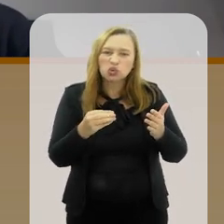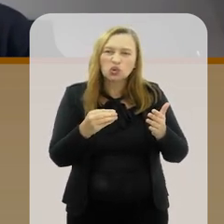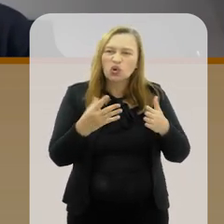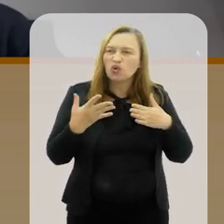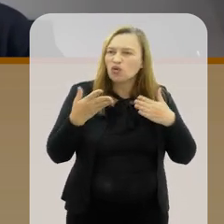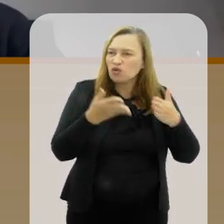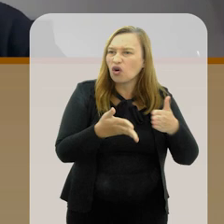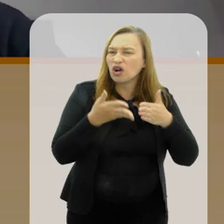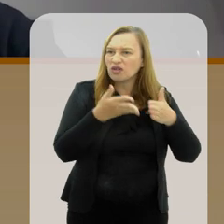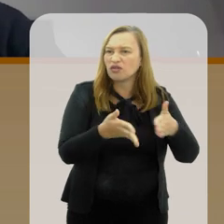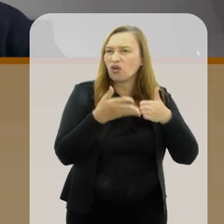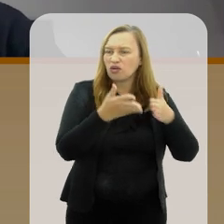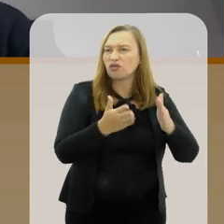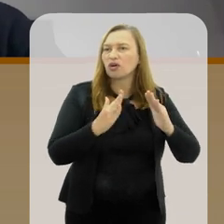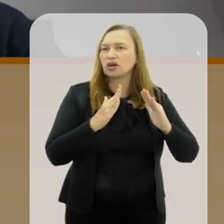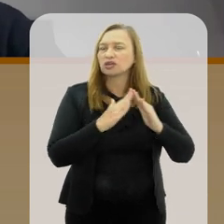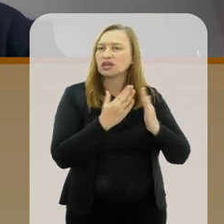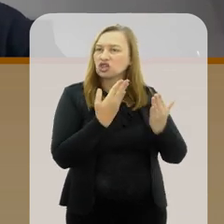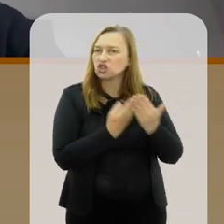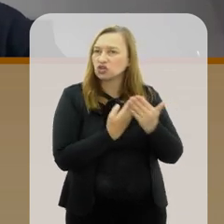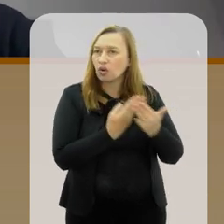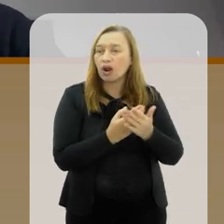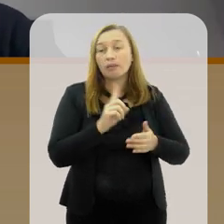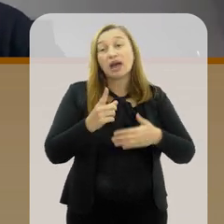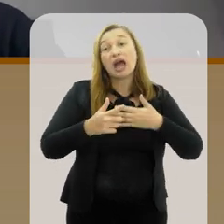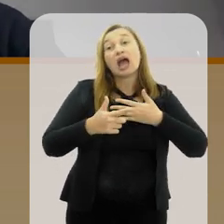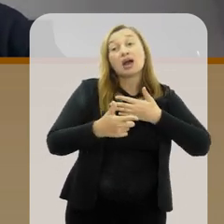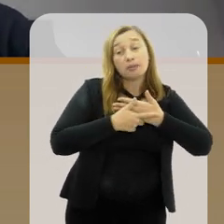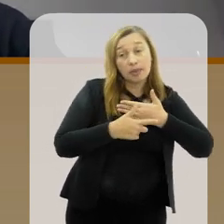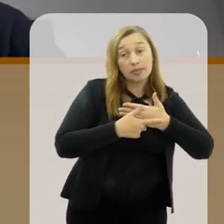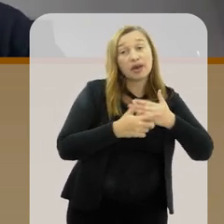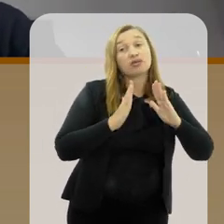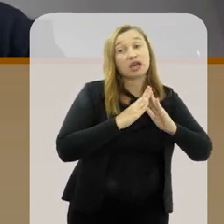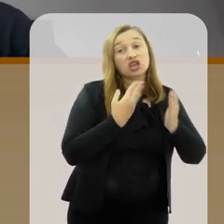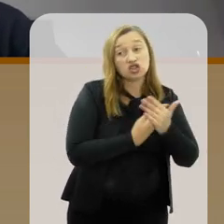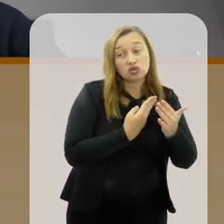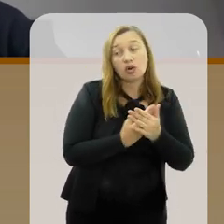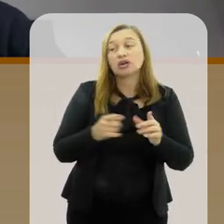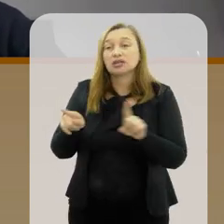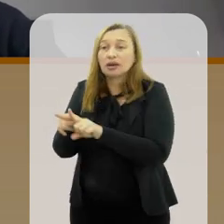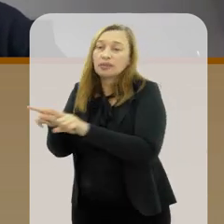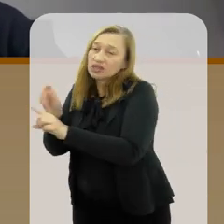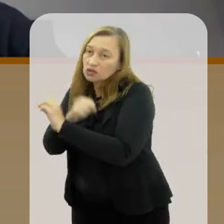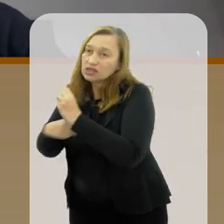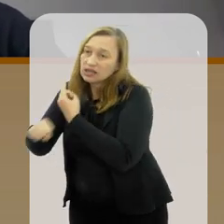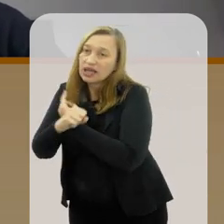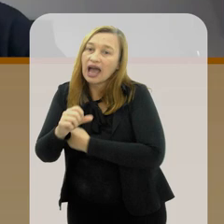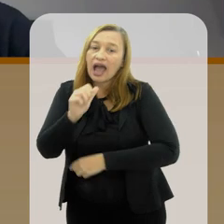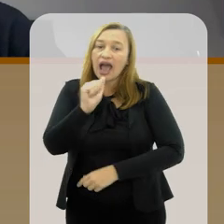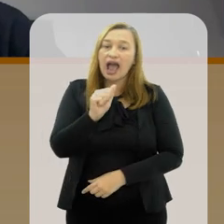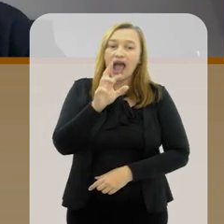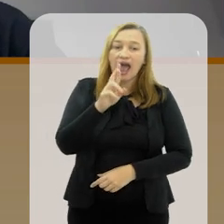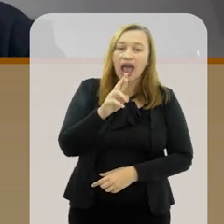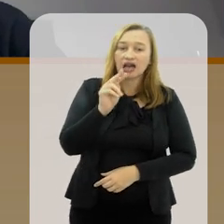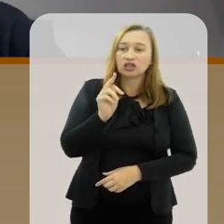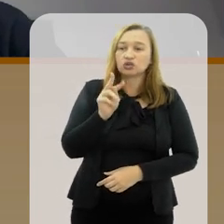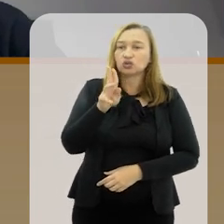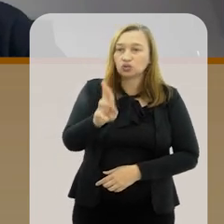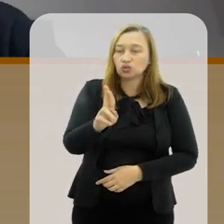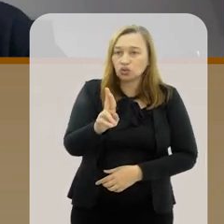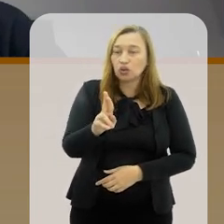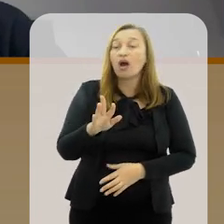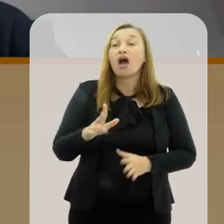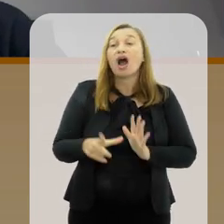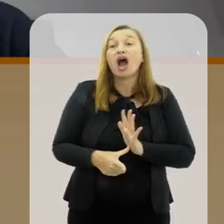que tudo precisa ser resolvido pela escola. Tem um papel, a escola tem o seu papel mas a sociedade tem todo um papel também. E Arthur,